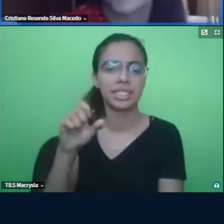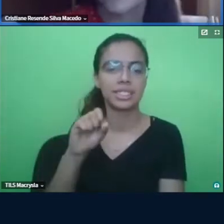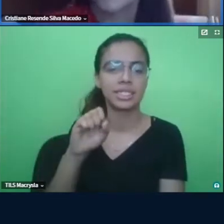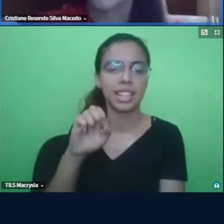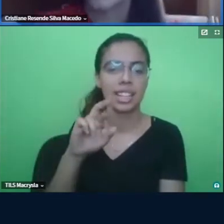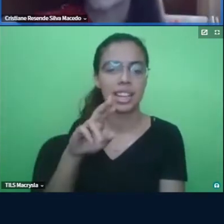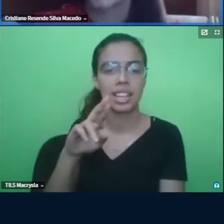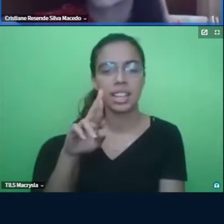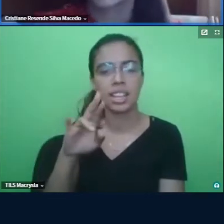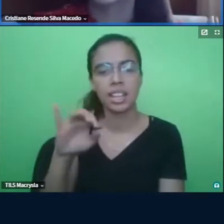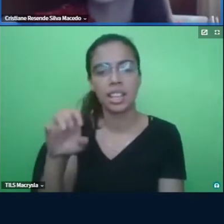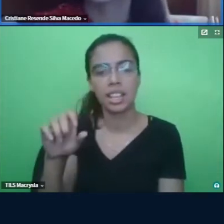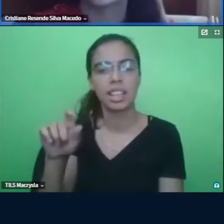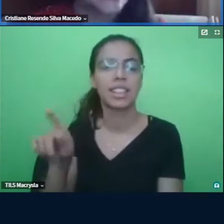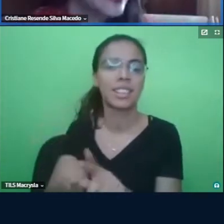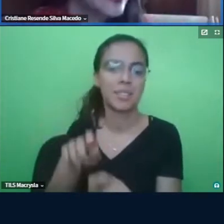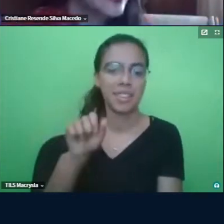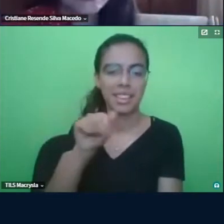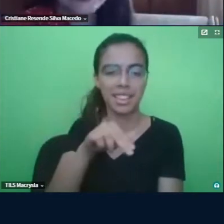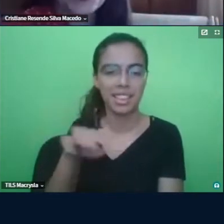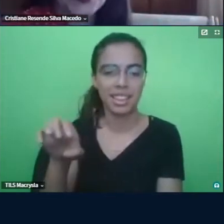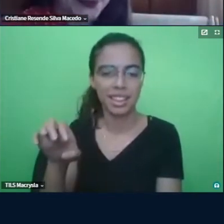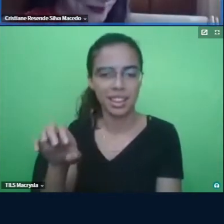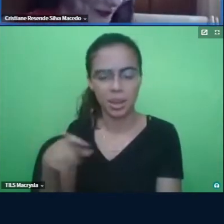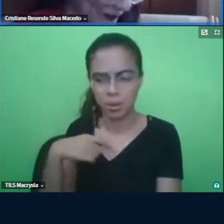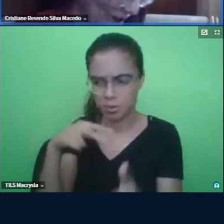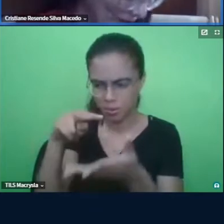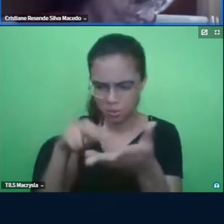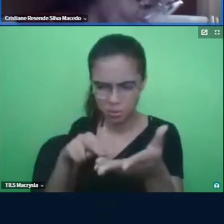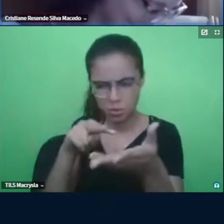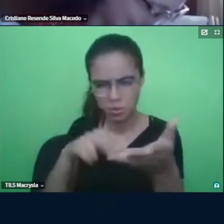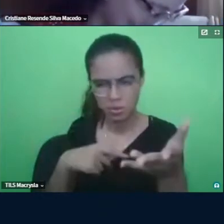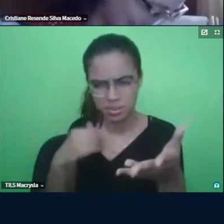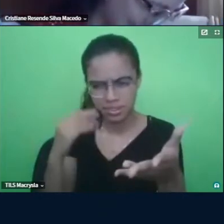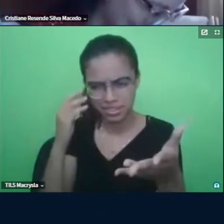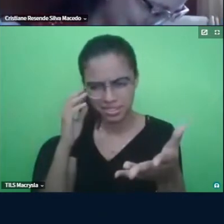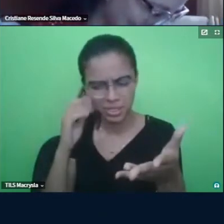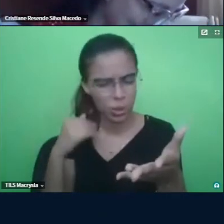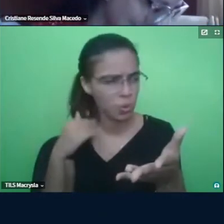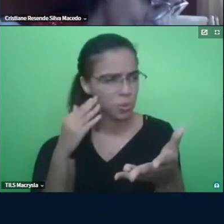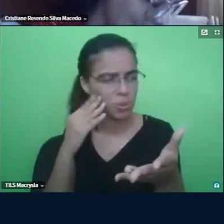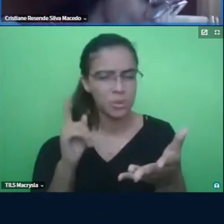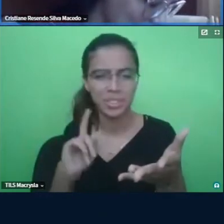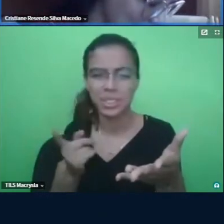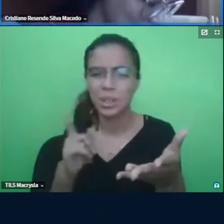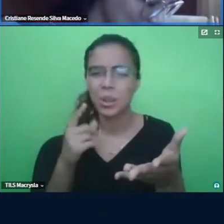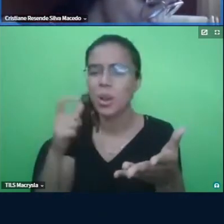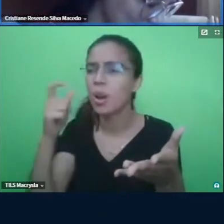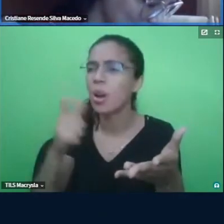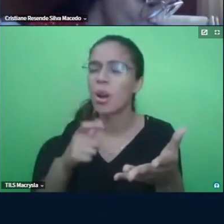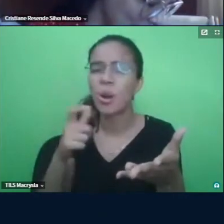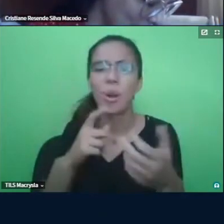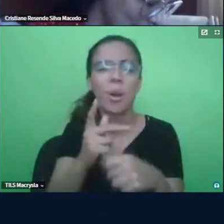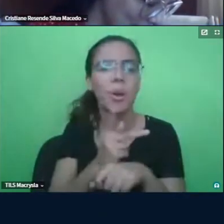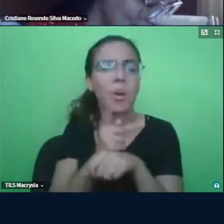bolinha da cesta, eu olhei umas duas vezes, eu falei, mas espera, eu voltei, falei, gente, nem eu estou entendendo, aonde que eu ia procurar a bolinha,